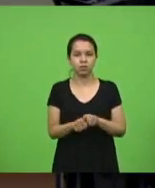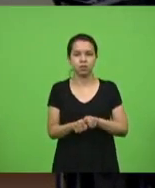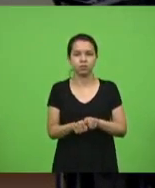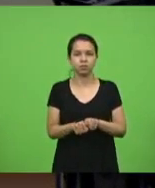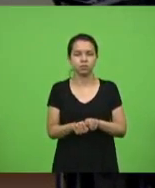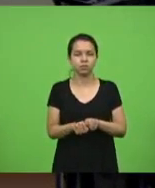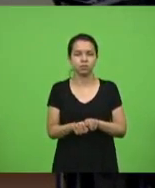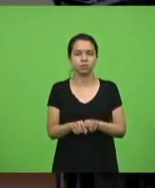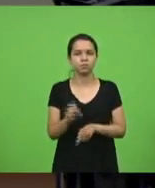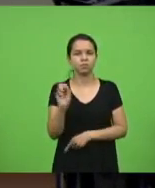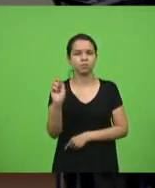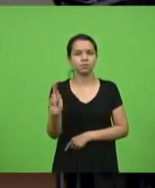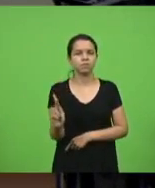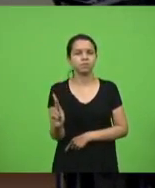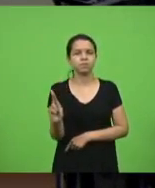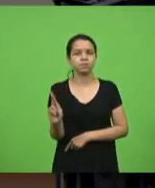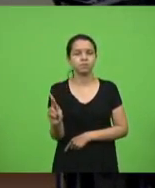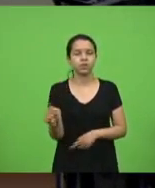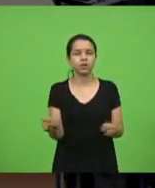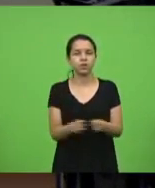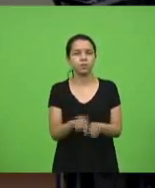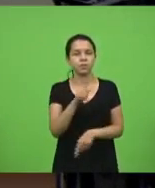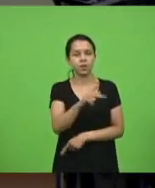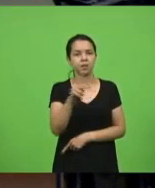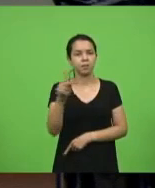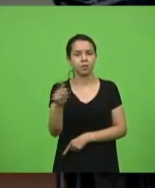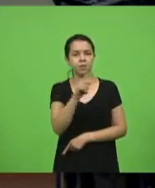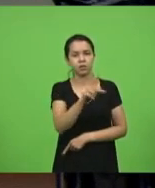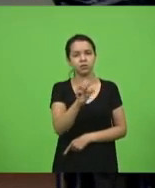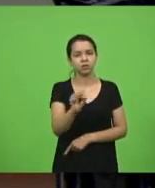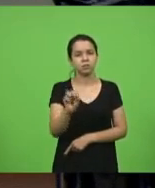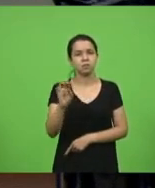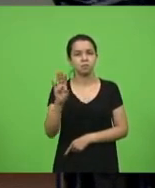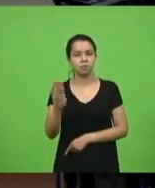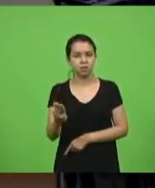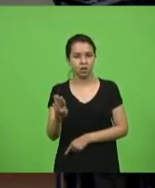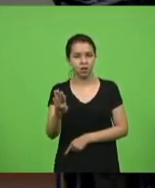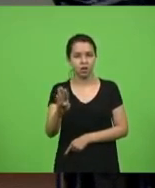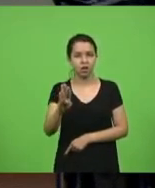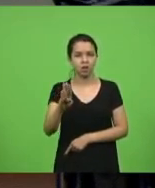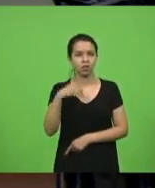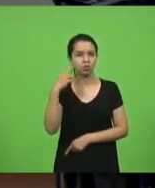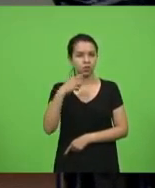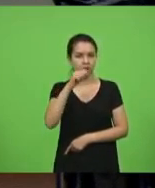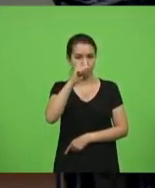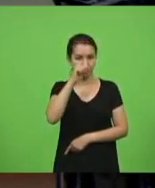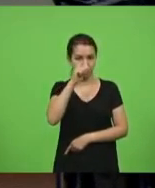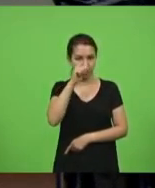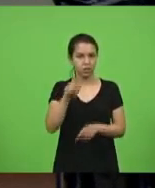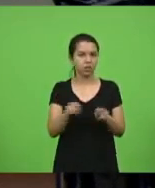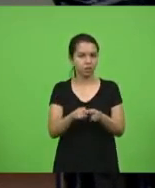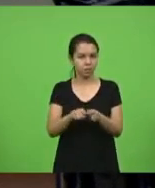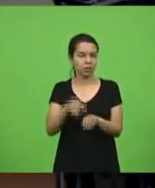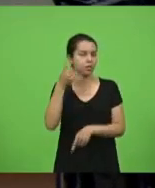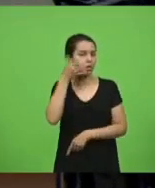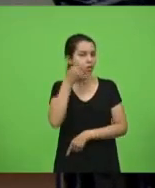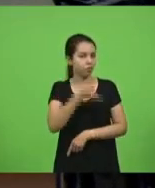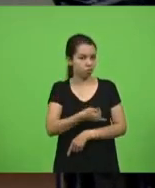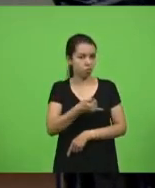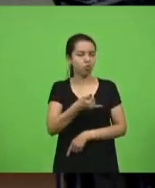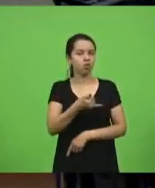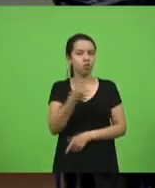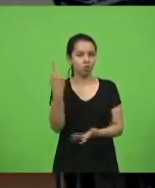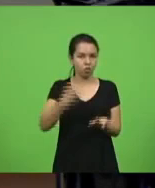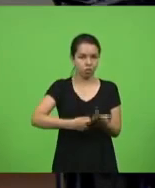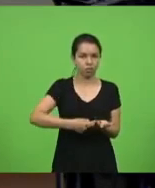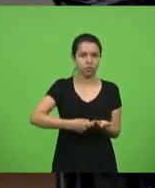e também no bloco PP e PSB, o deputado João Amin, que também telefonou para cá, confirmando, não é, deputado